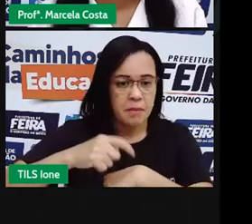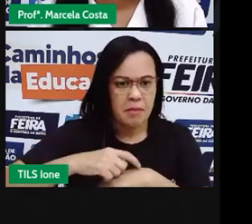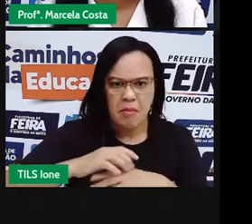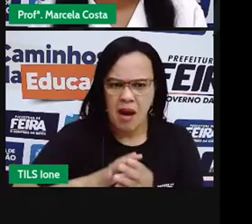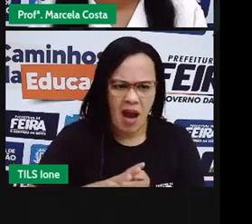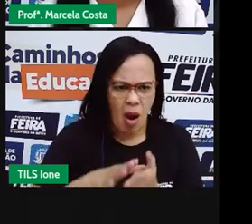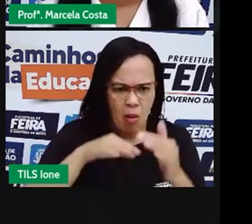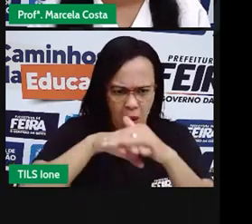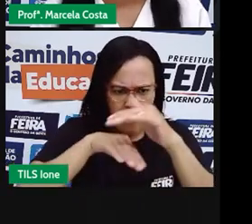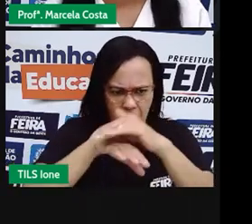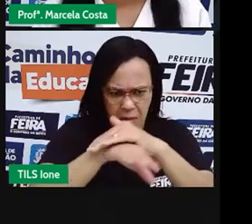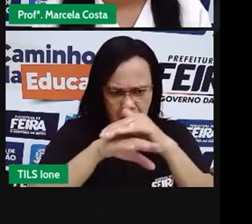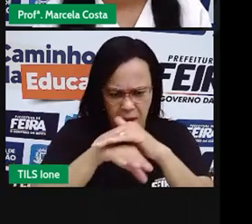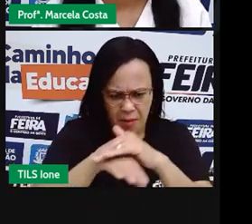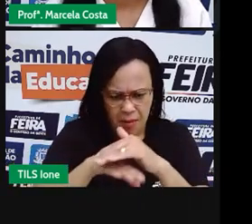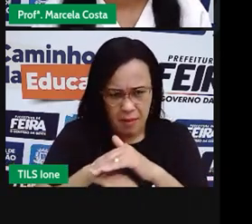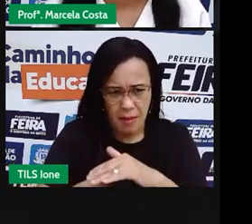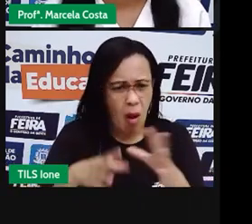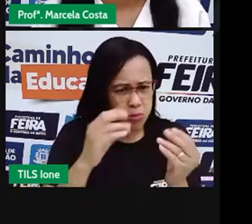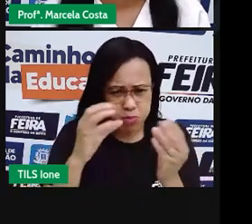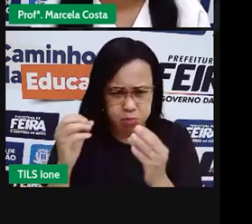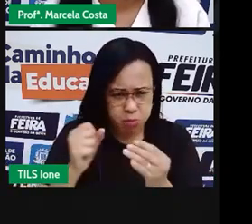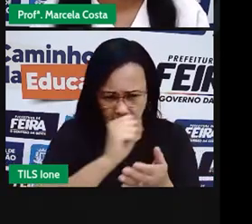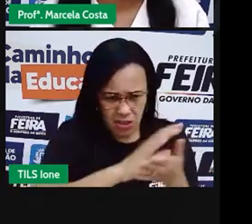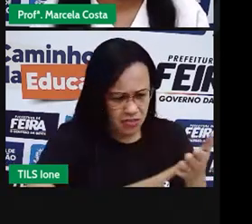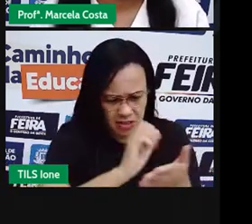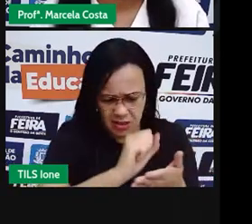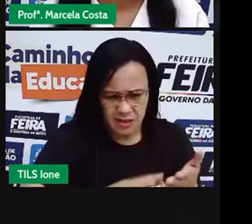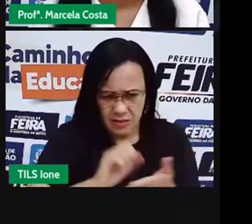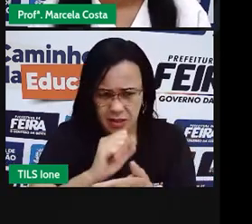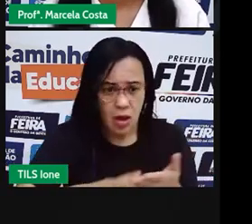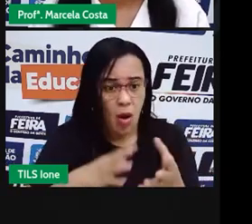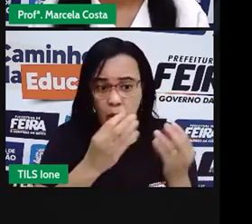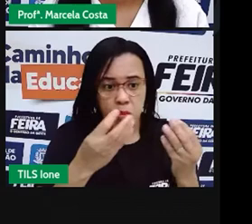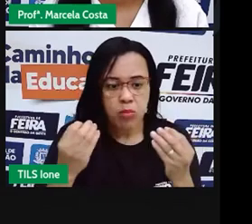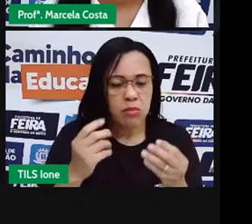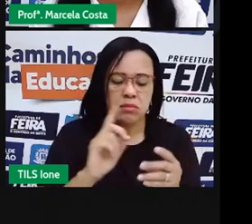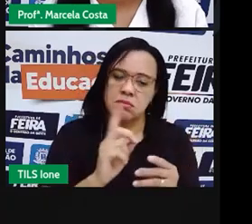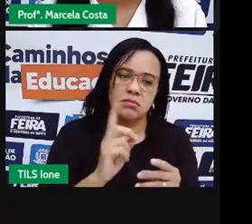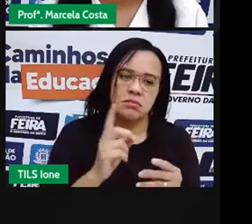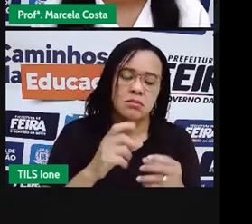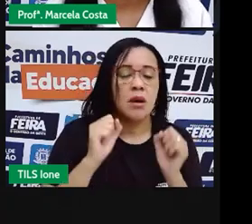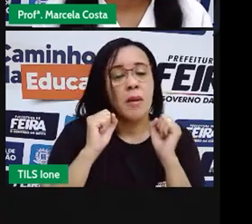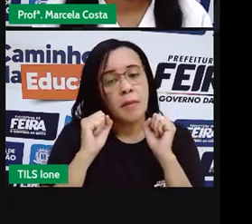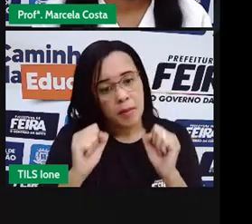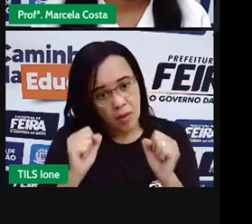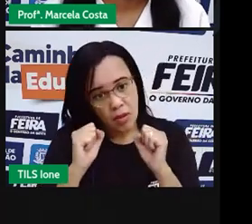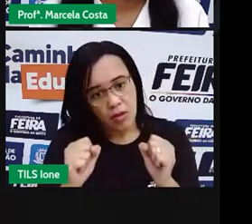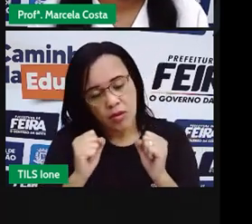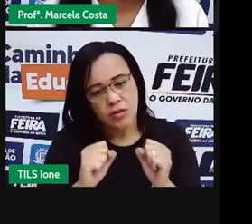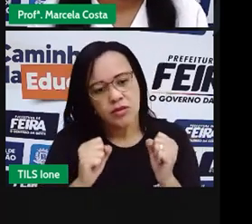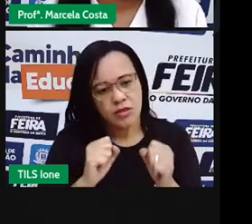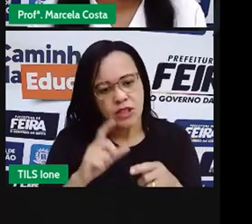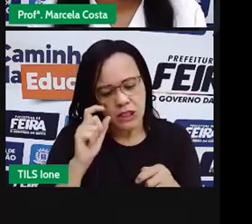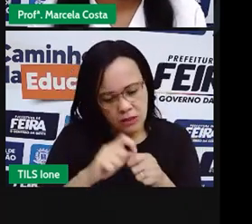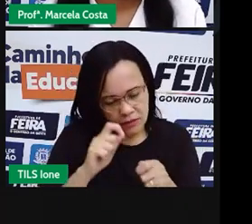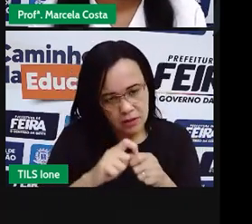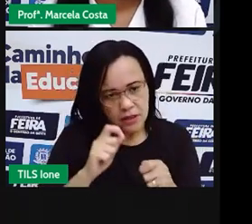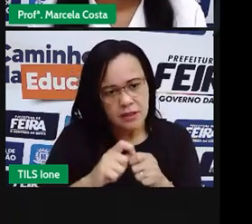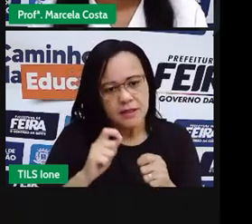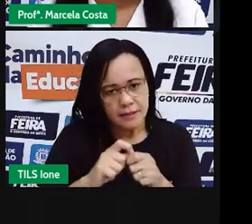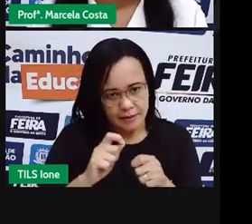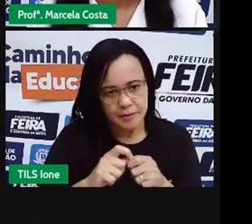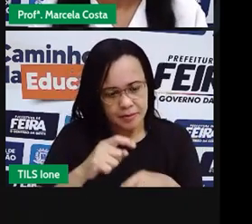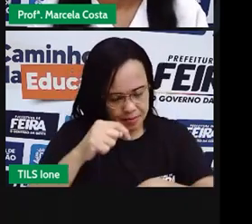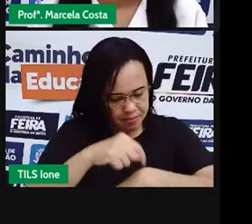não permitiais, a gente está recebendo as atividades em casa e tem um período para devolver para a escola. Isso